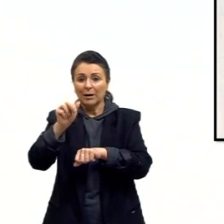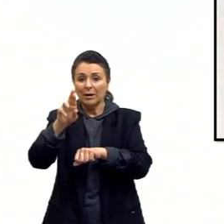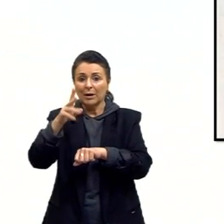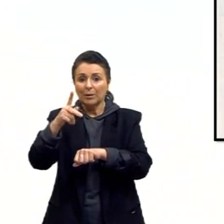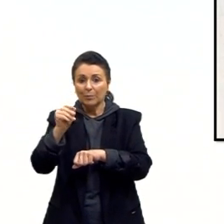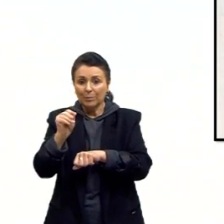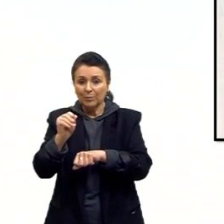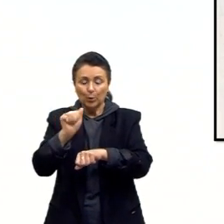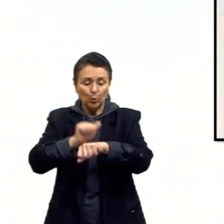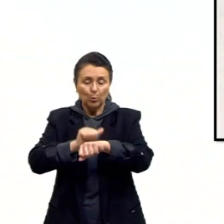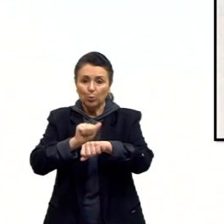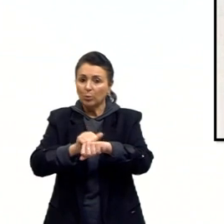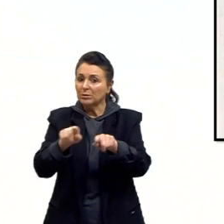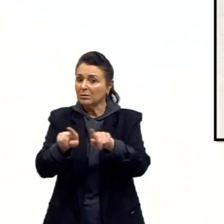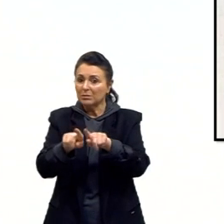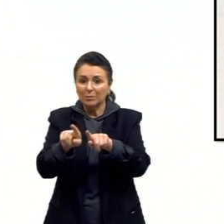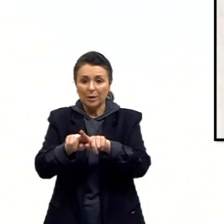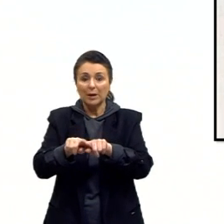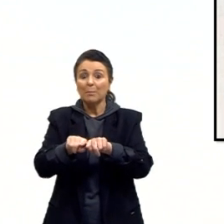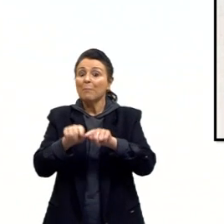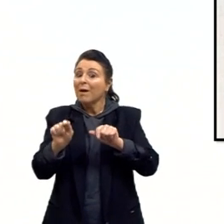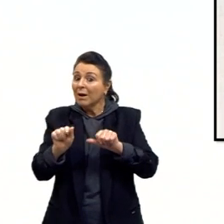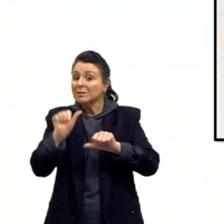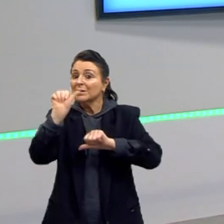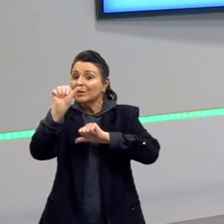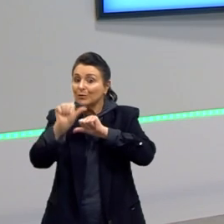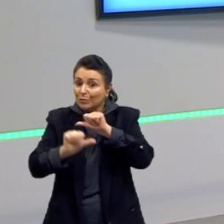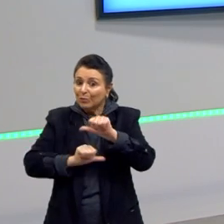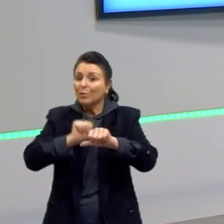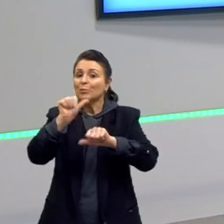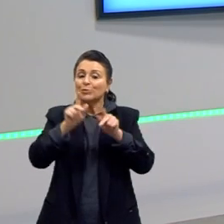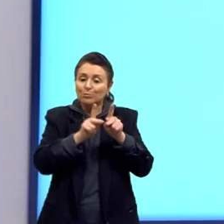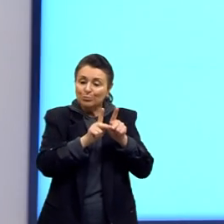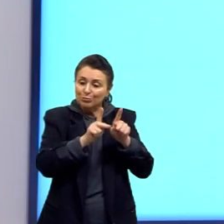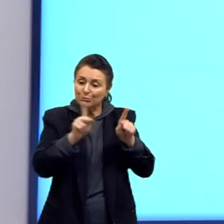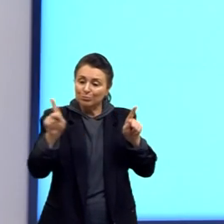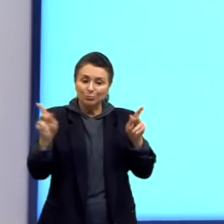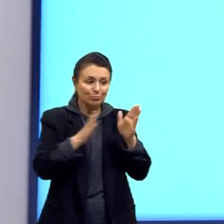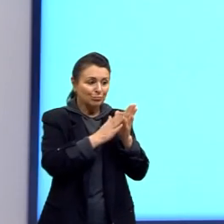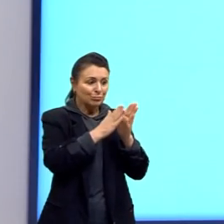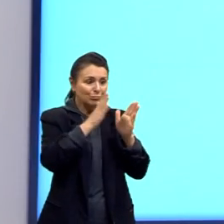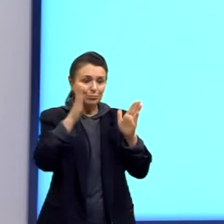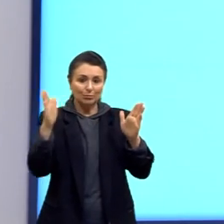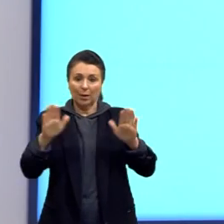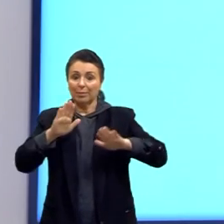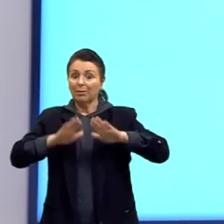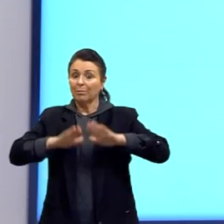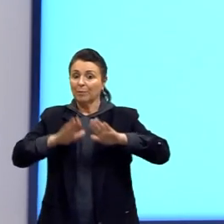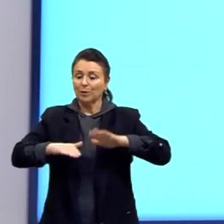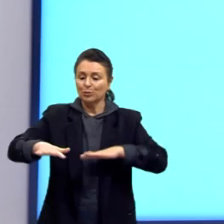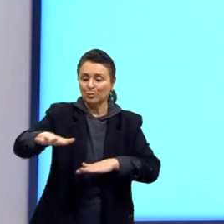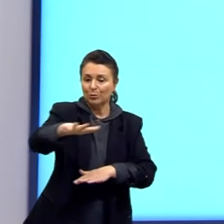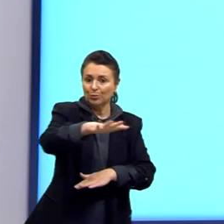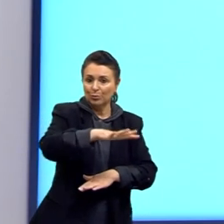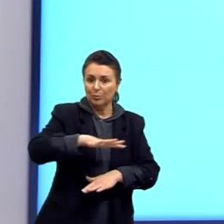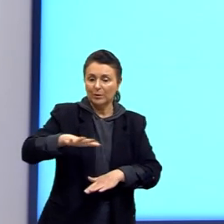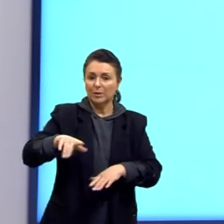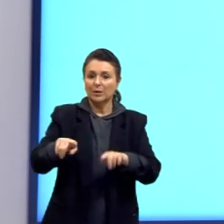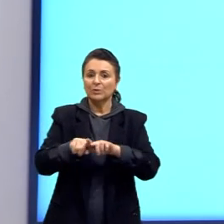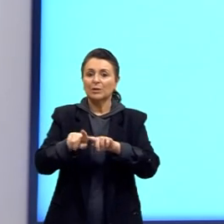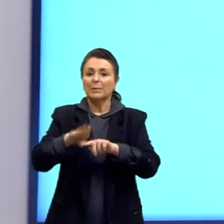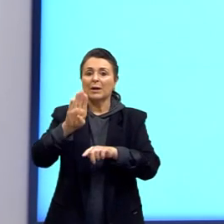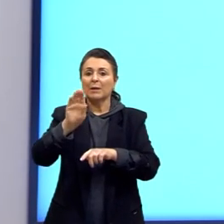É o mesmo osso que foi sofrendo modificações, de acordo com o ambiente. Aqui é a baleia,